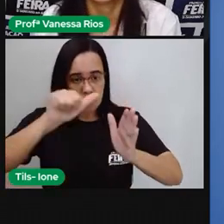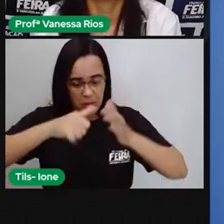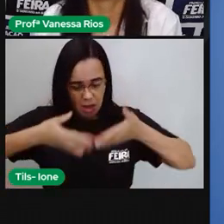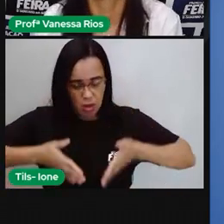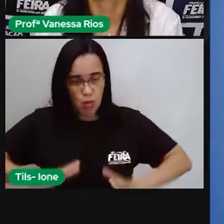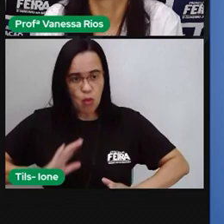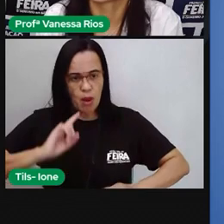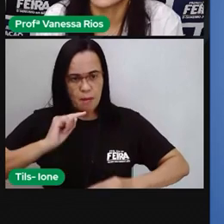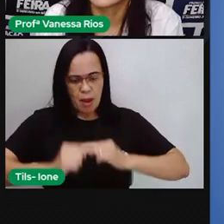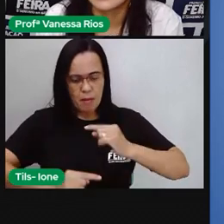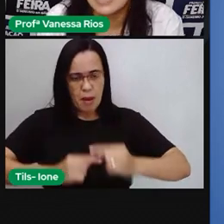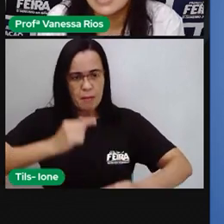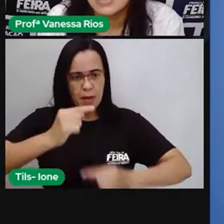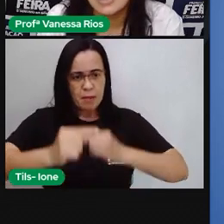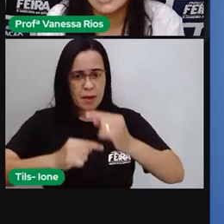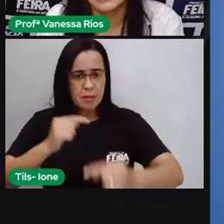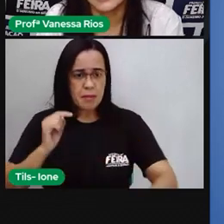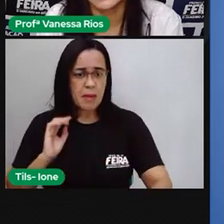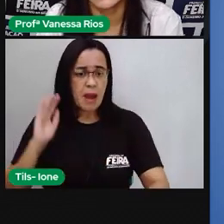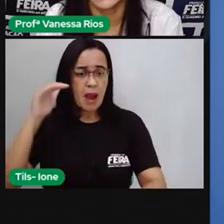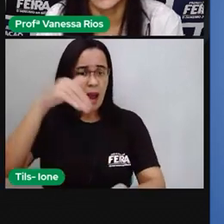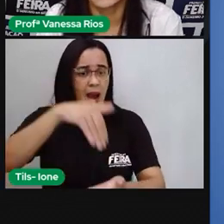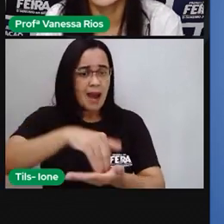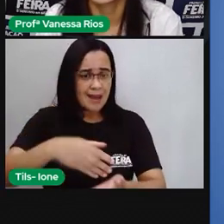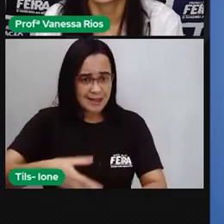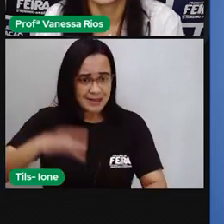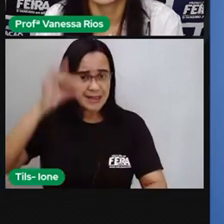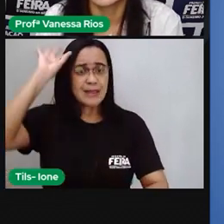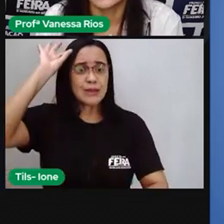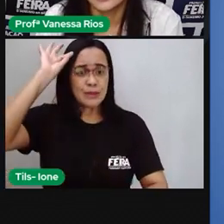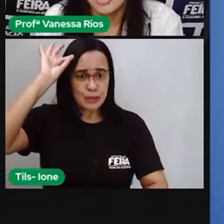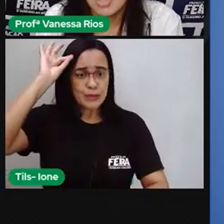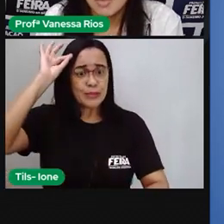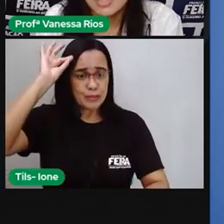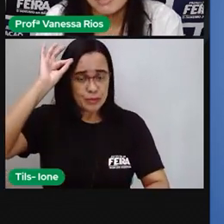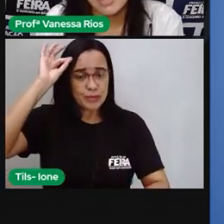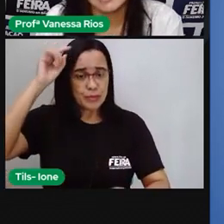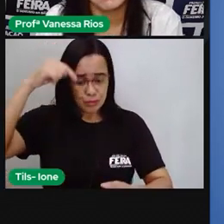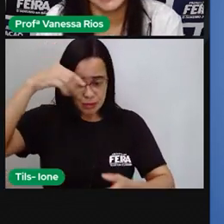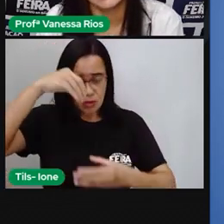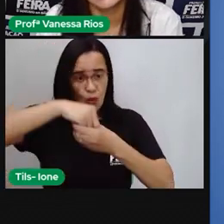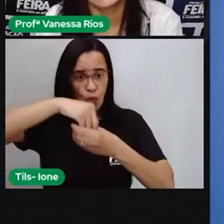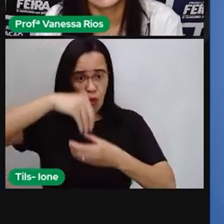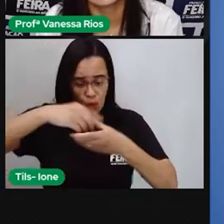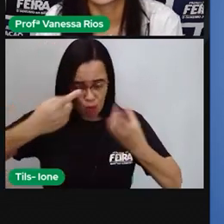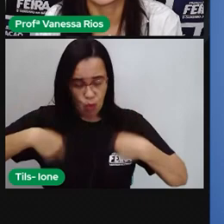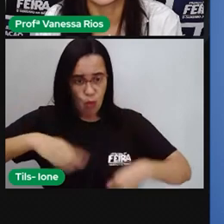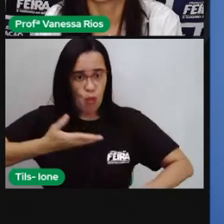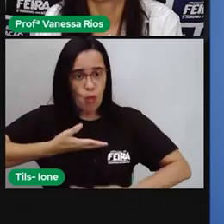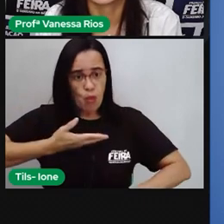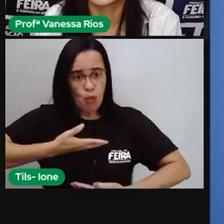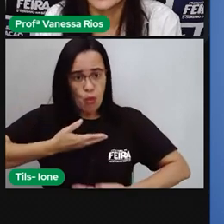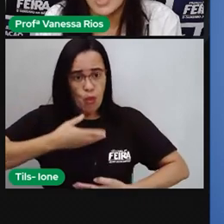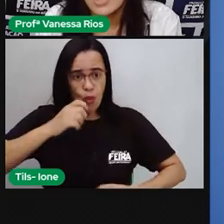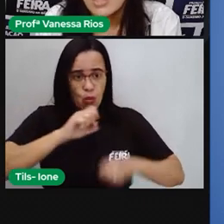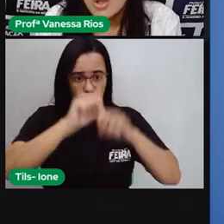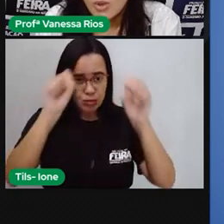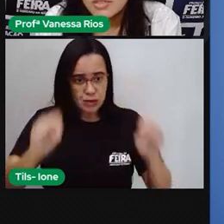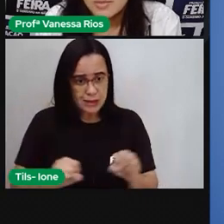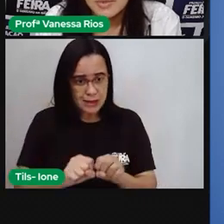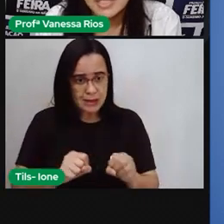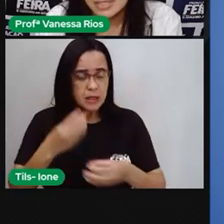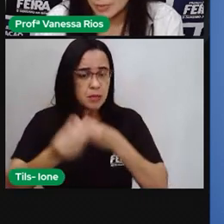muitas coisas acontecem dentro do nosso corpo. e os sistemas que fazem parte deles estão aí dando a sua